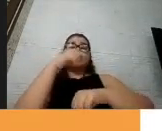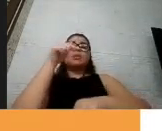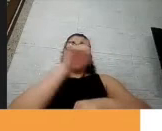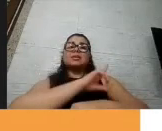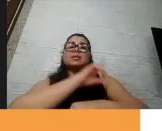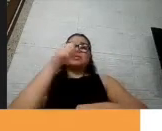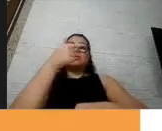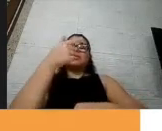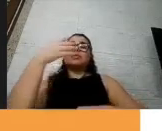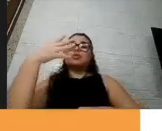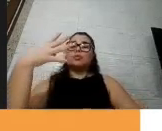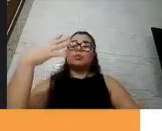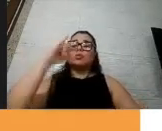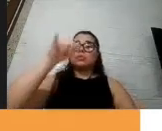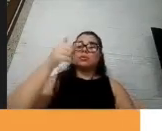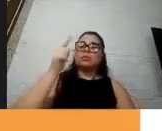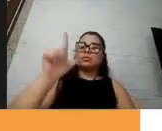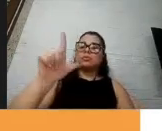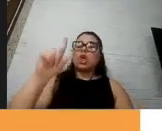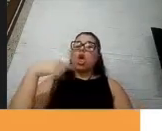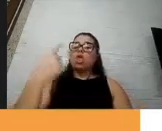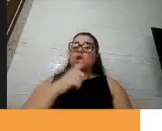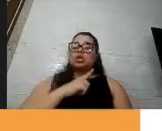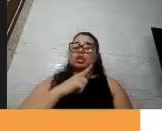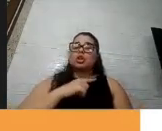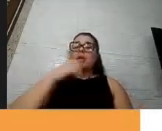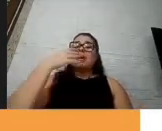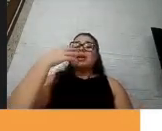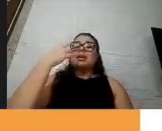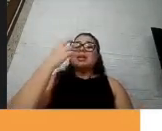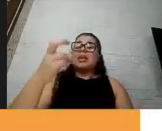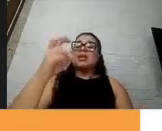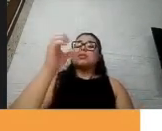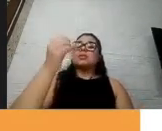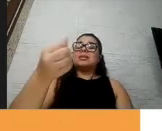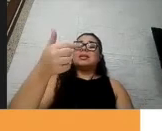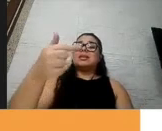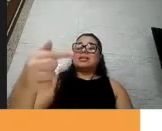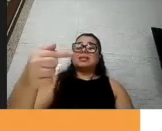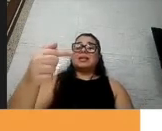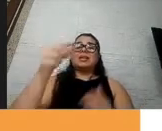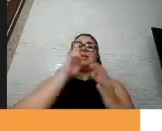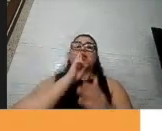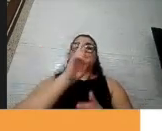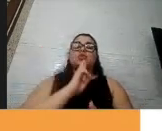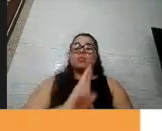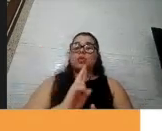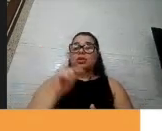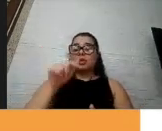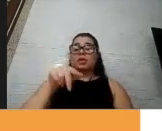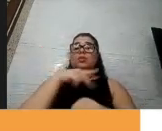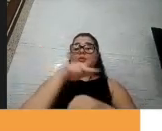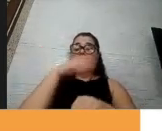tinha era 577 questionários respondidos e nós apesar de sermos o